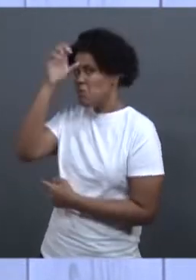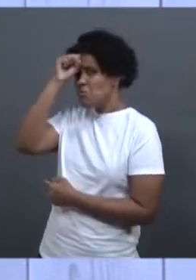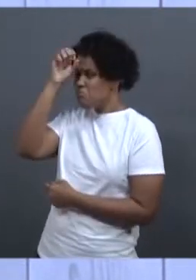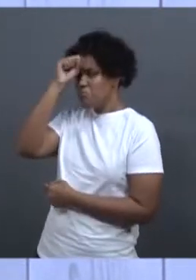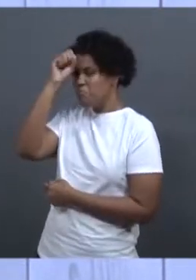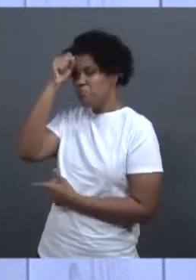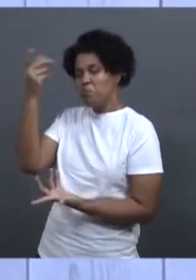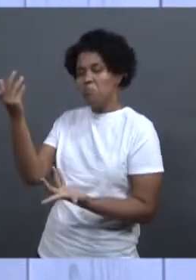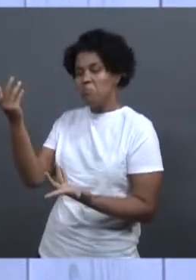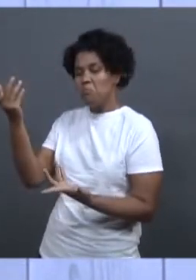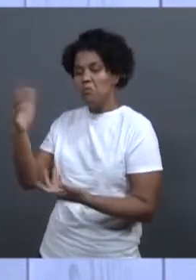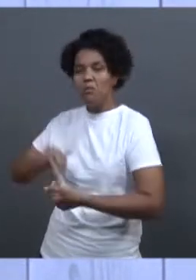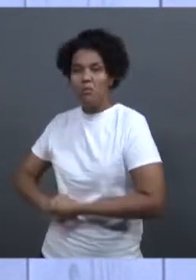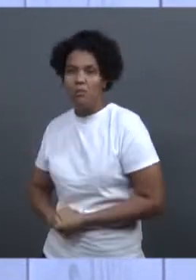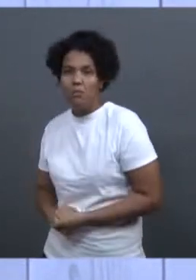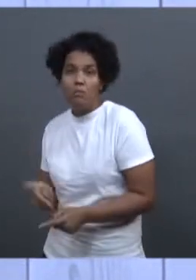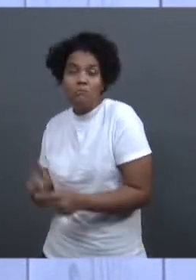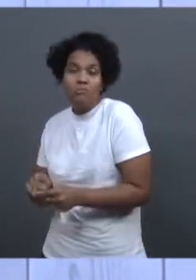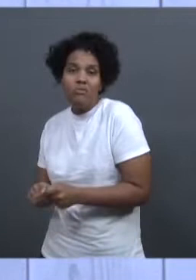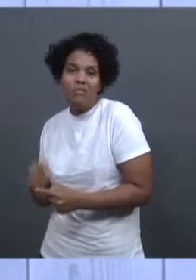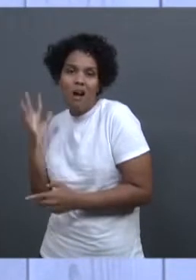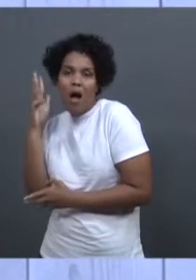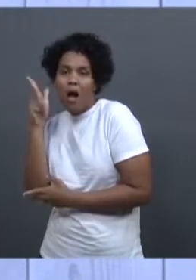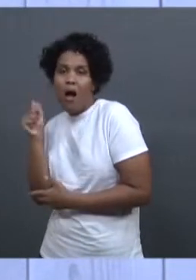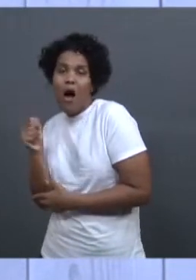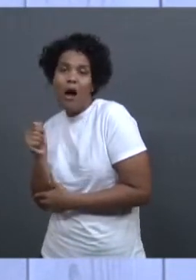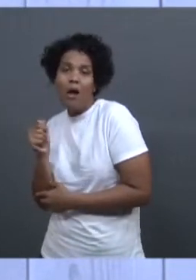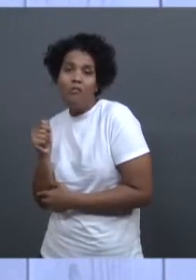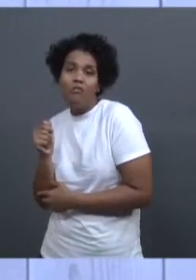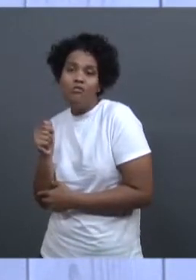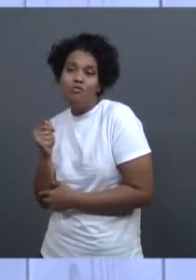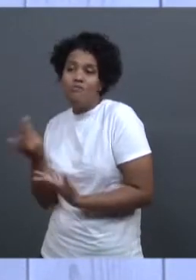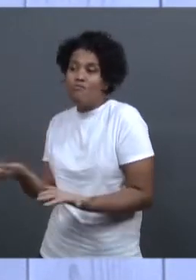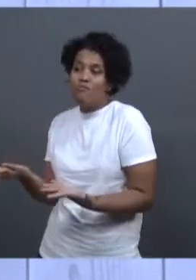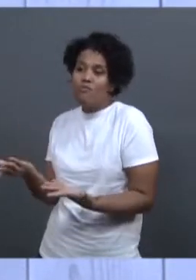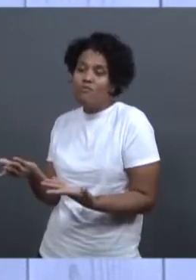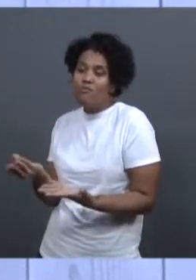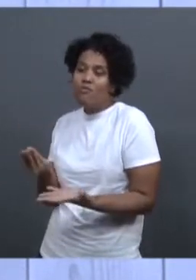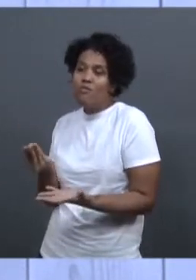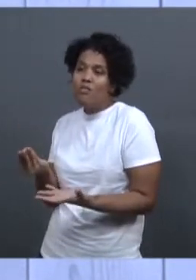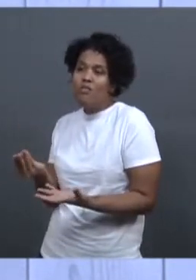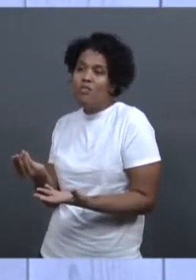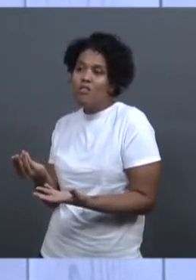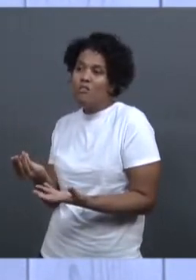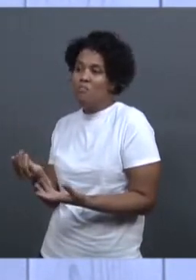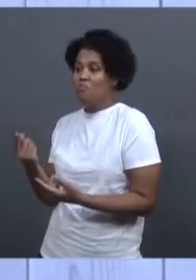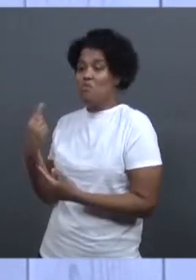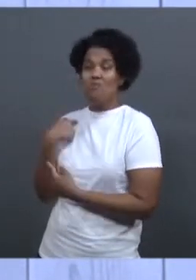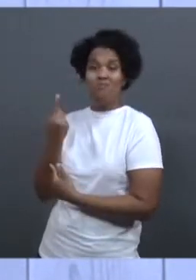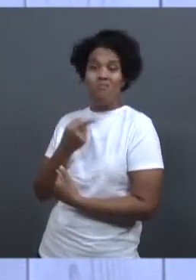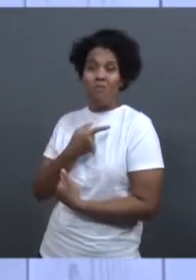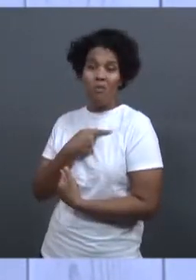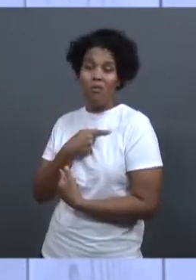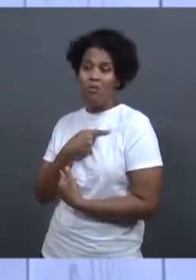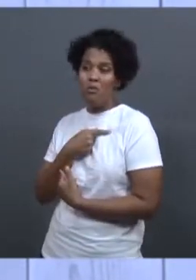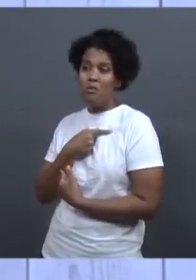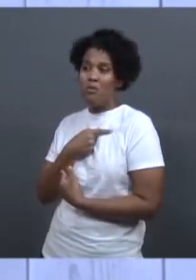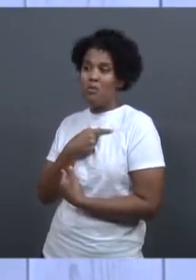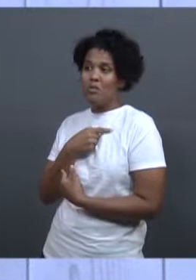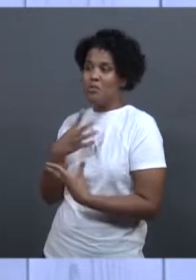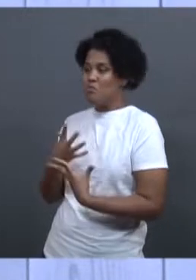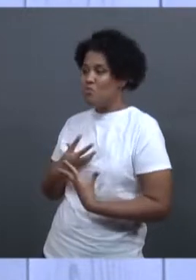porque eu acho que não se deu o devido valor nas vidas